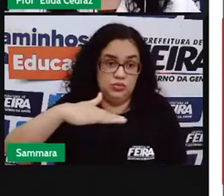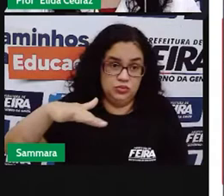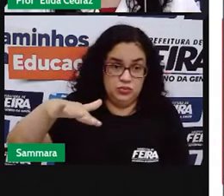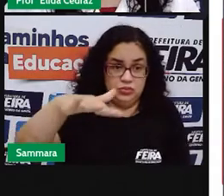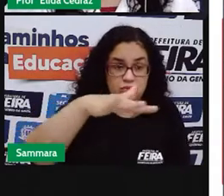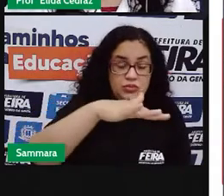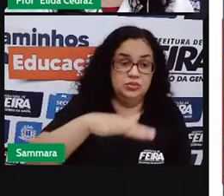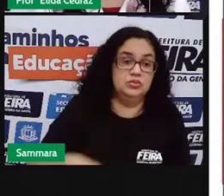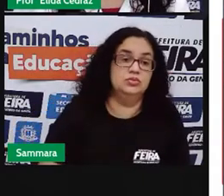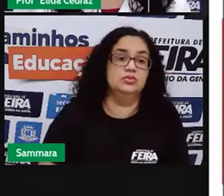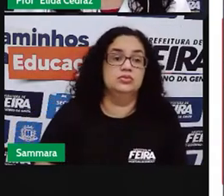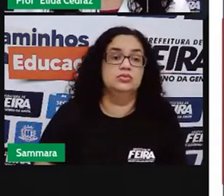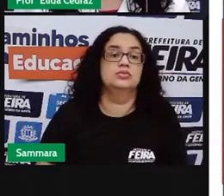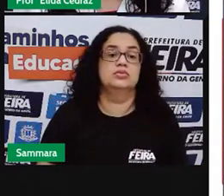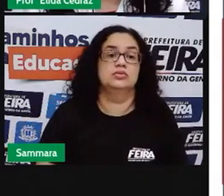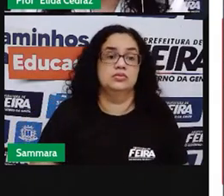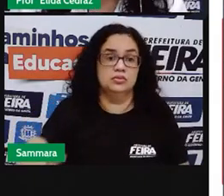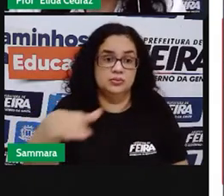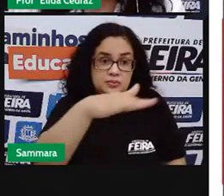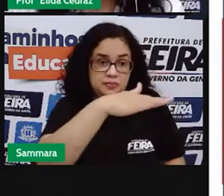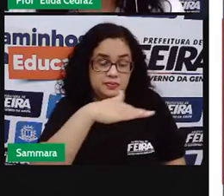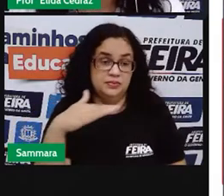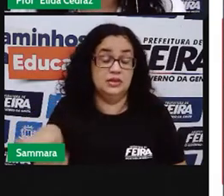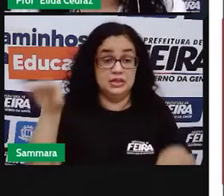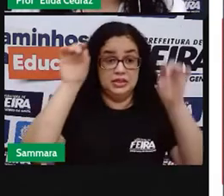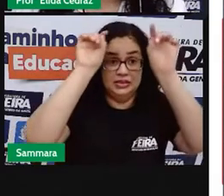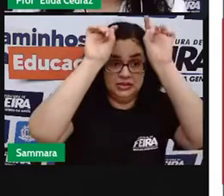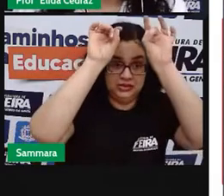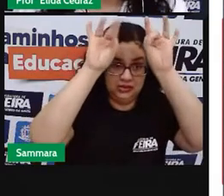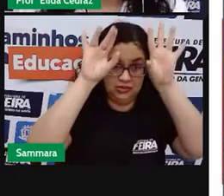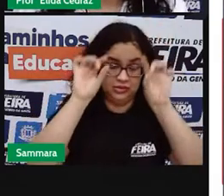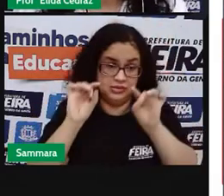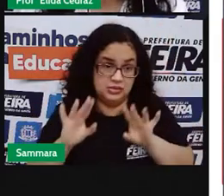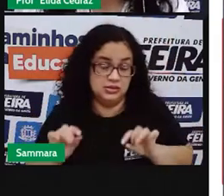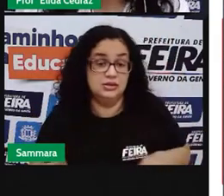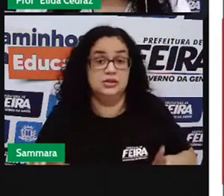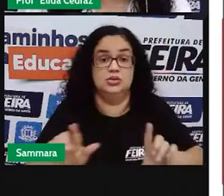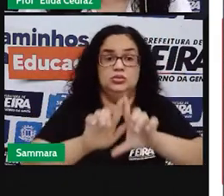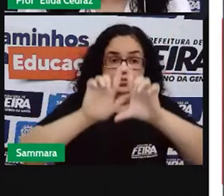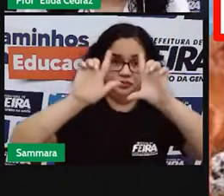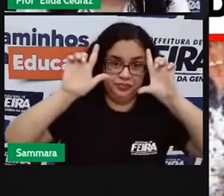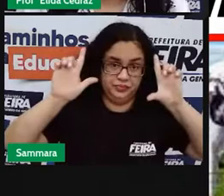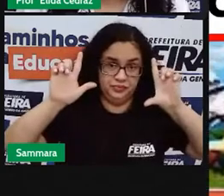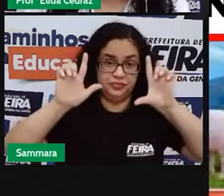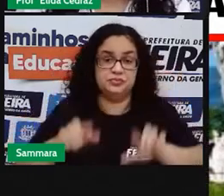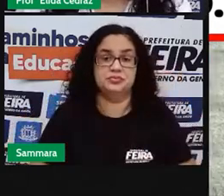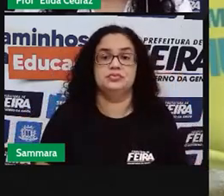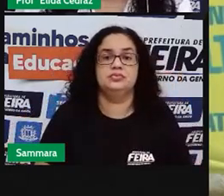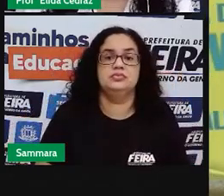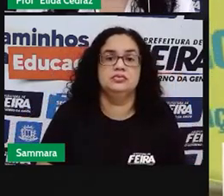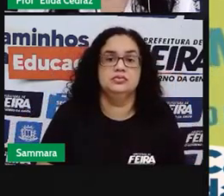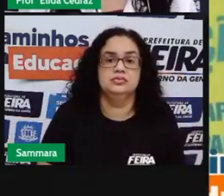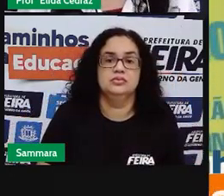Que o público-alvo é um público específico para aqueles cartazes? Que bom!